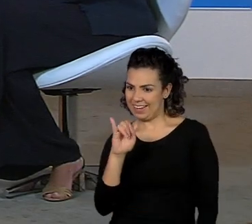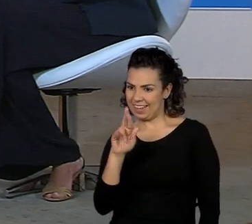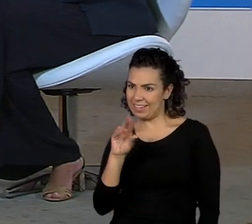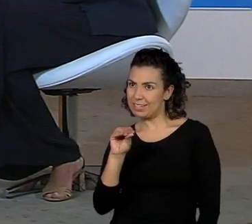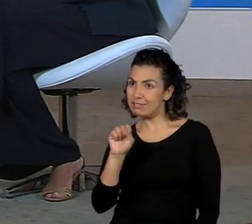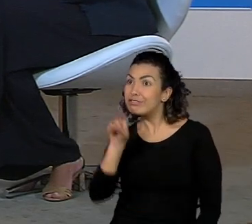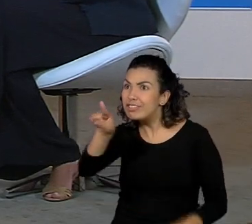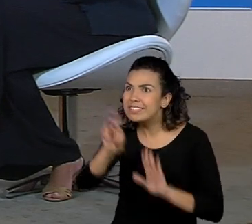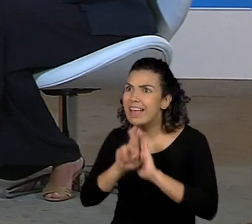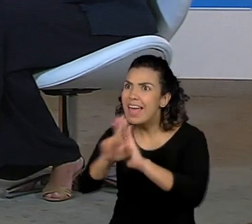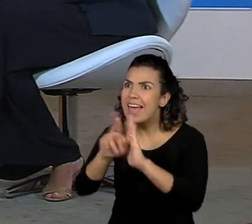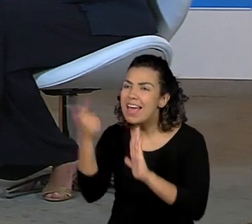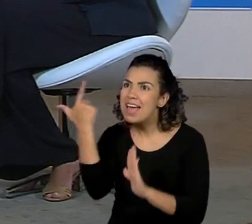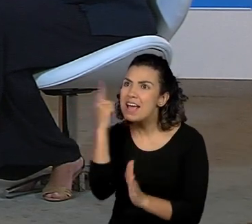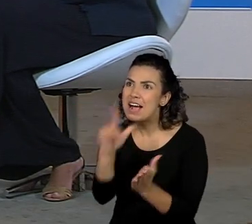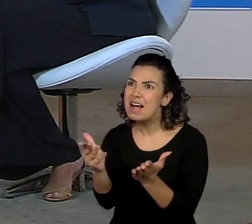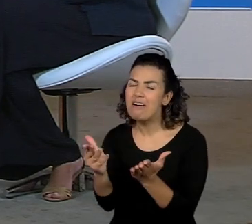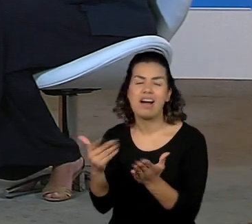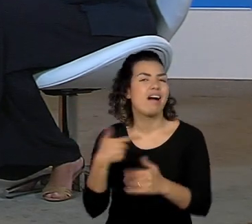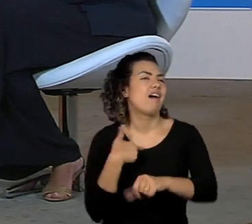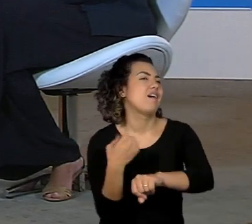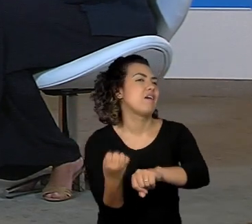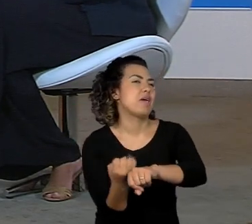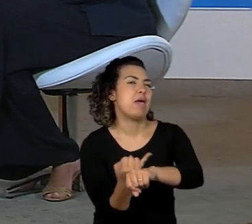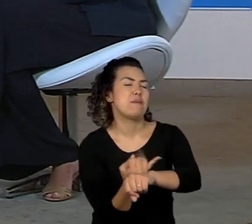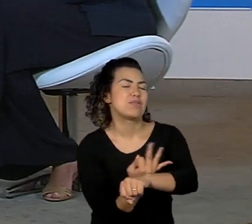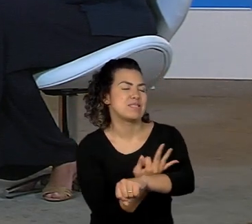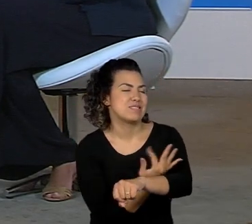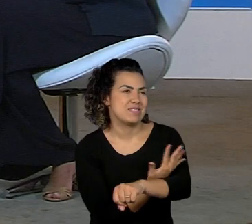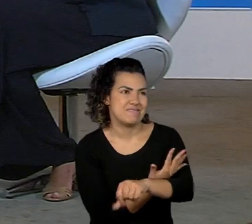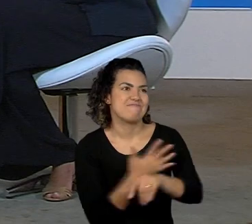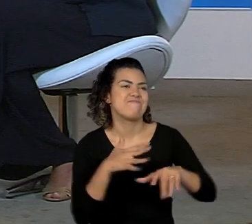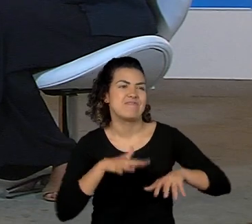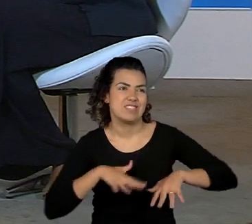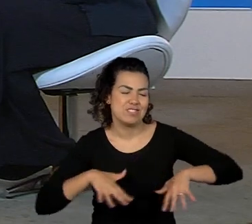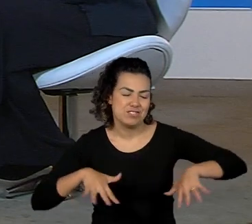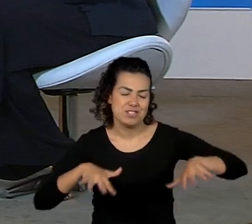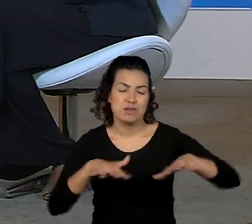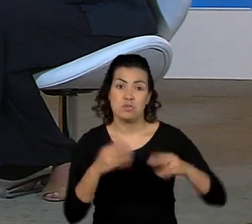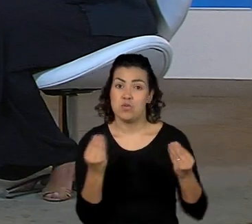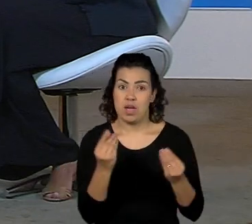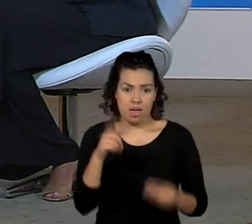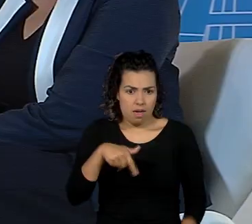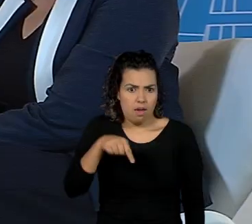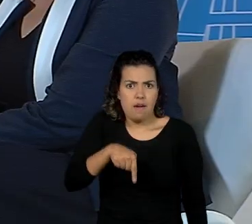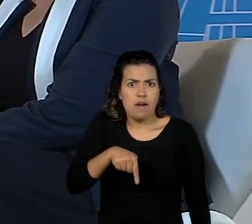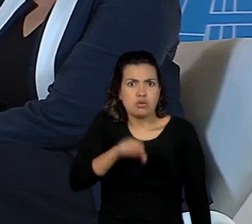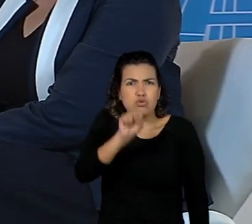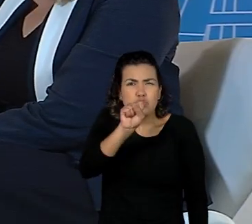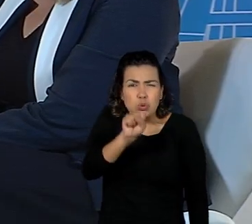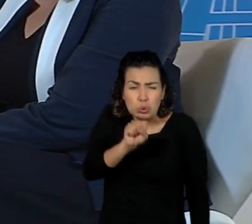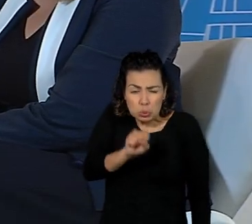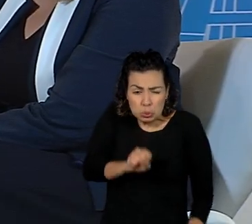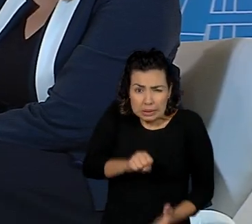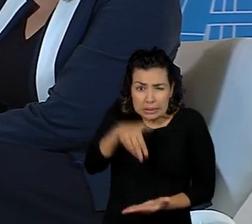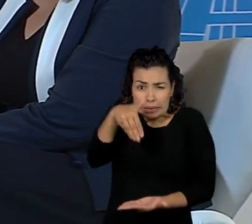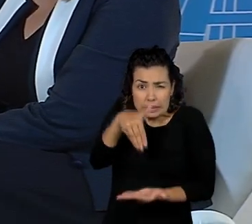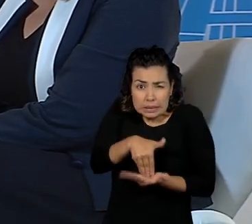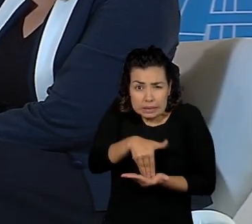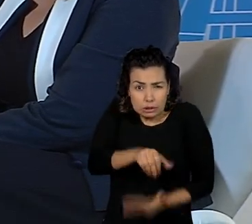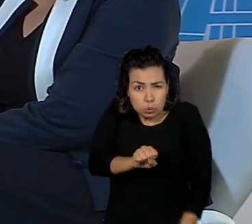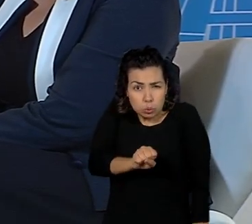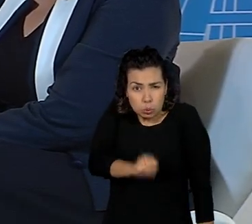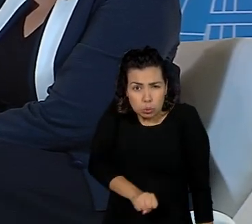É, eu me emociono quando eu falo do nosso território, porque a gente está no extremo sul e geralmente nós somos